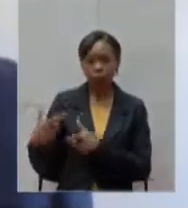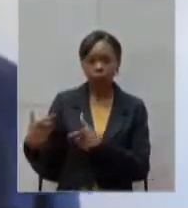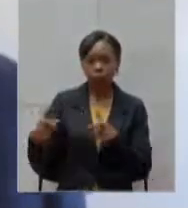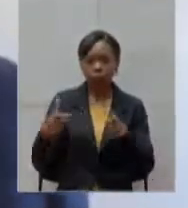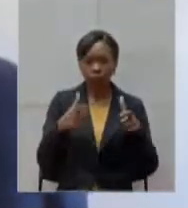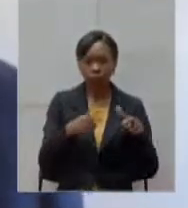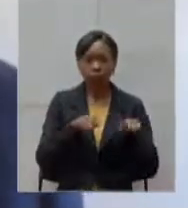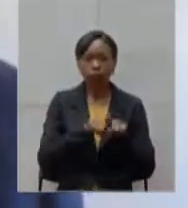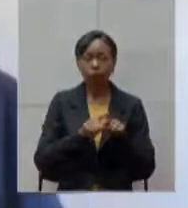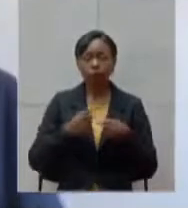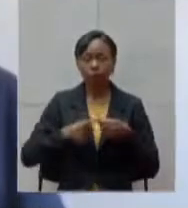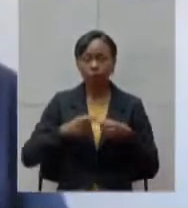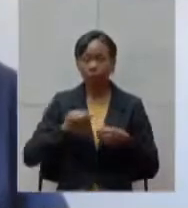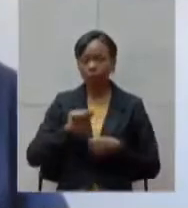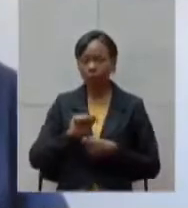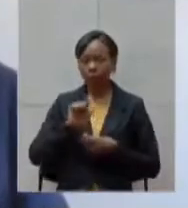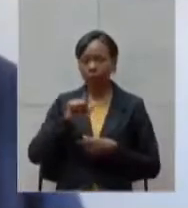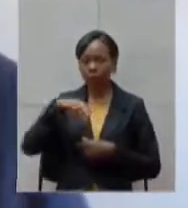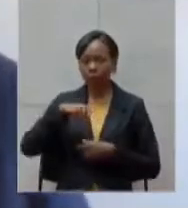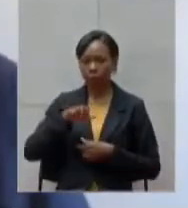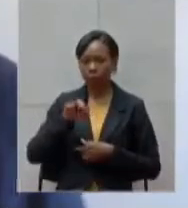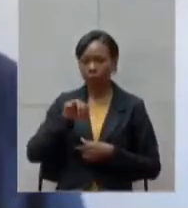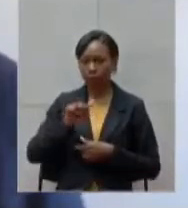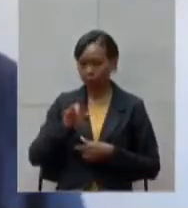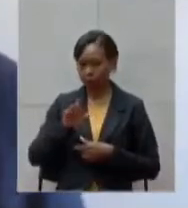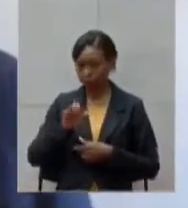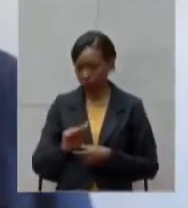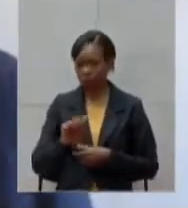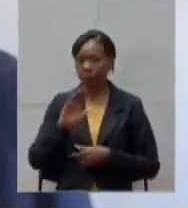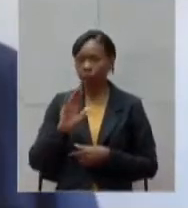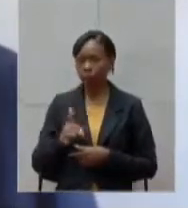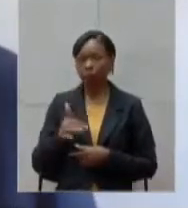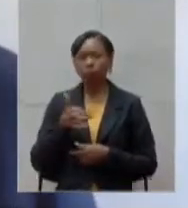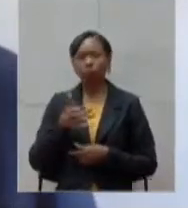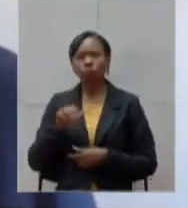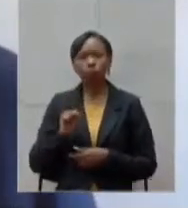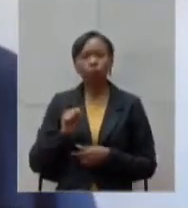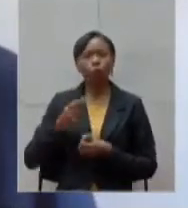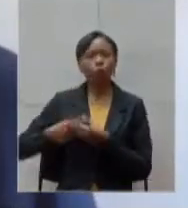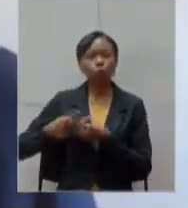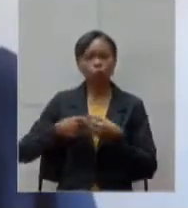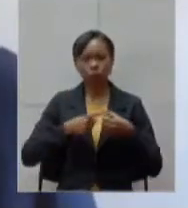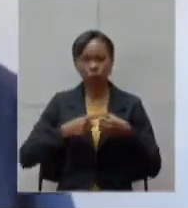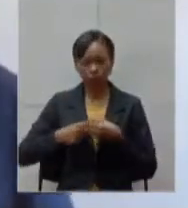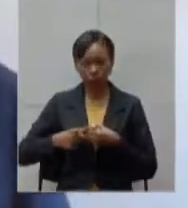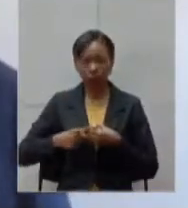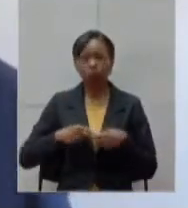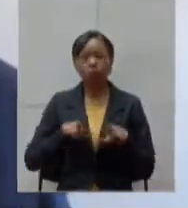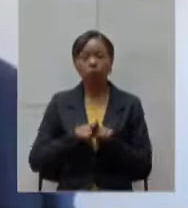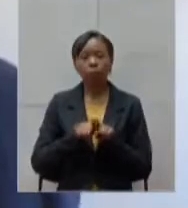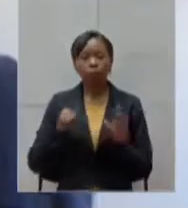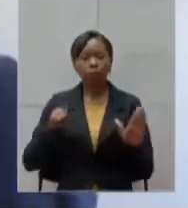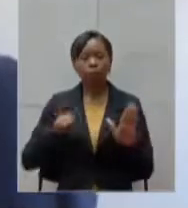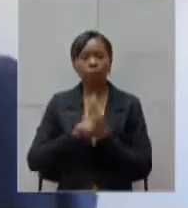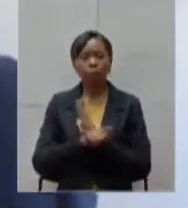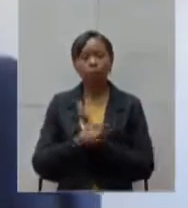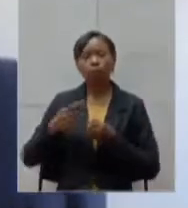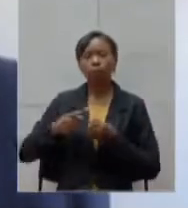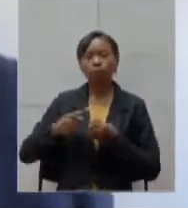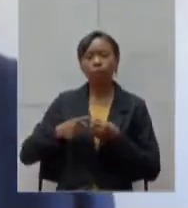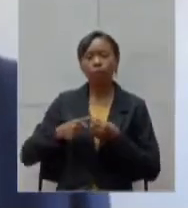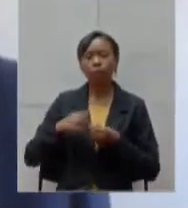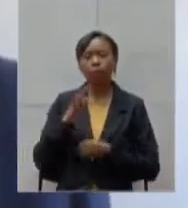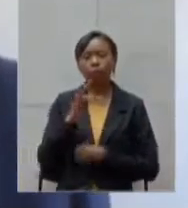Almenara pois ela também atende mais de 18 municípios e além disso pergunta para a cidade Teófilo